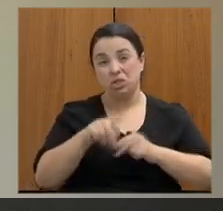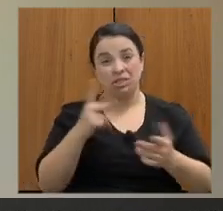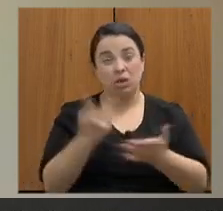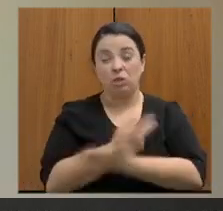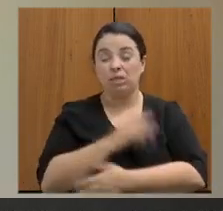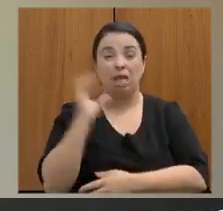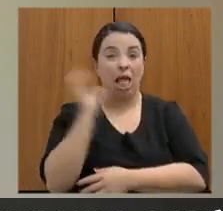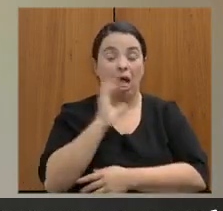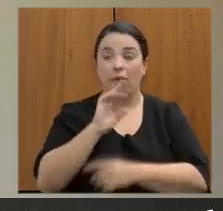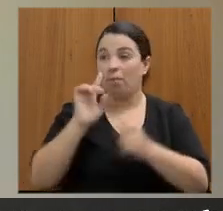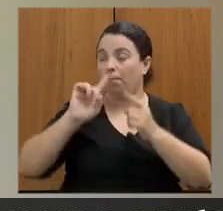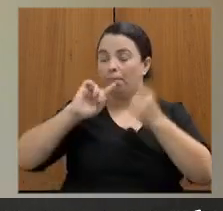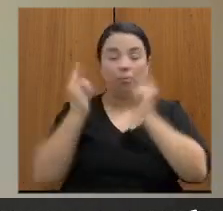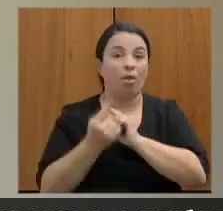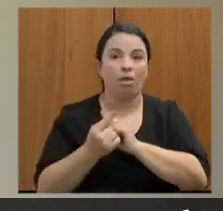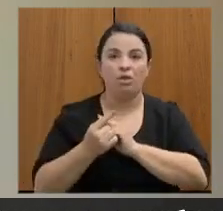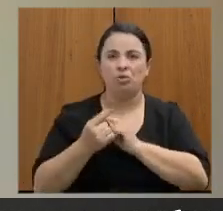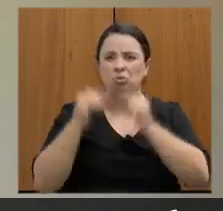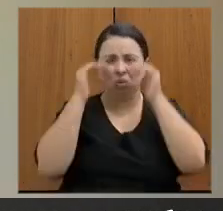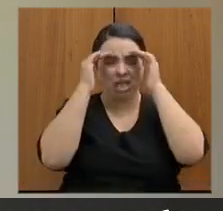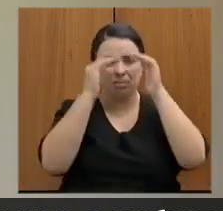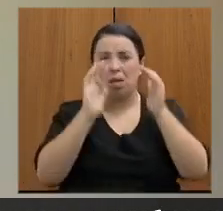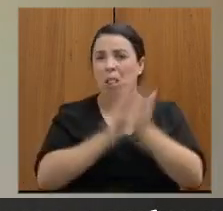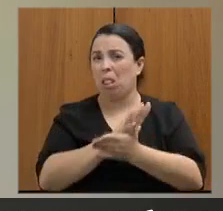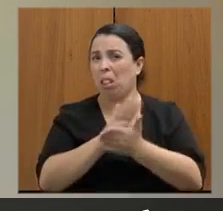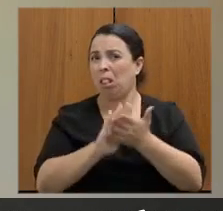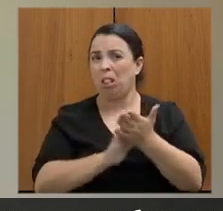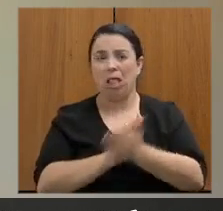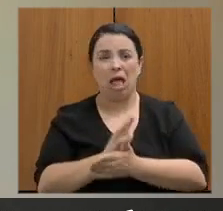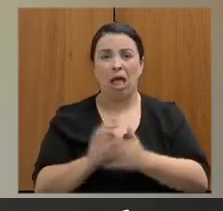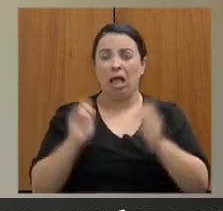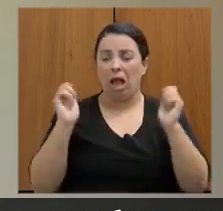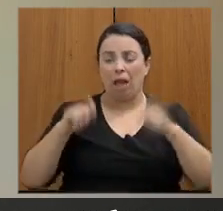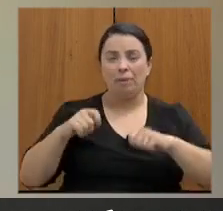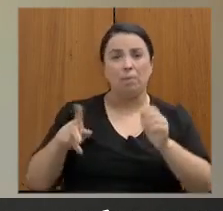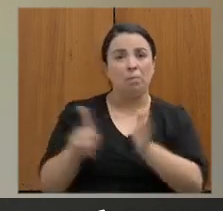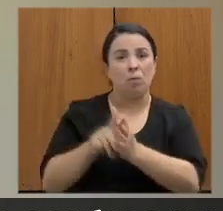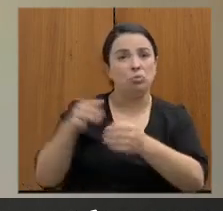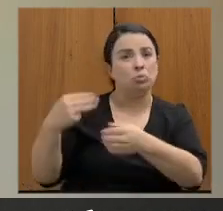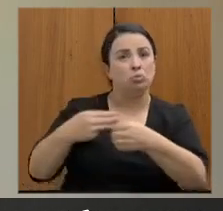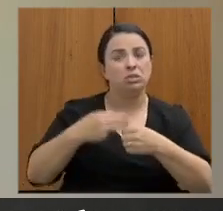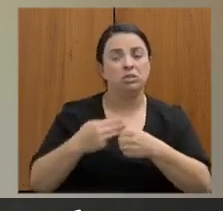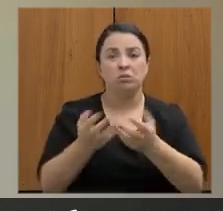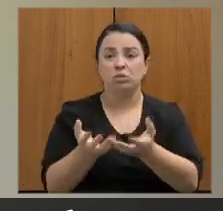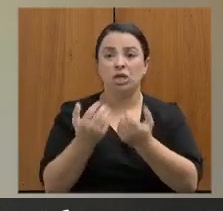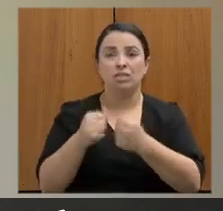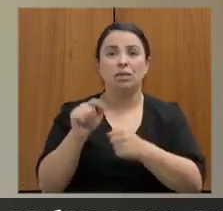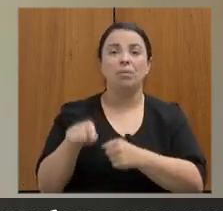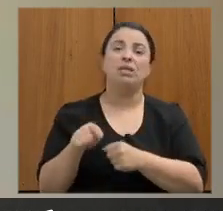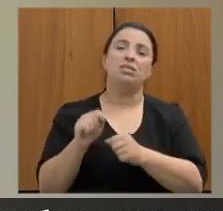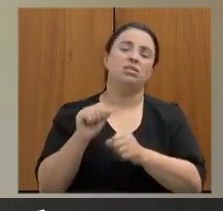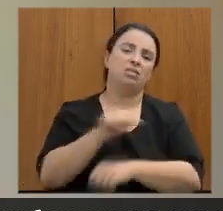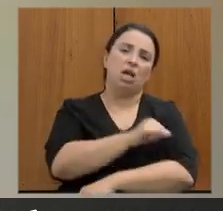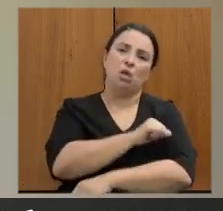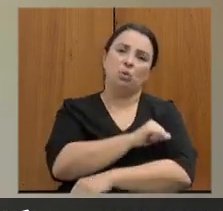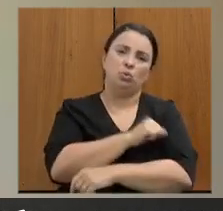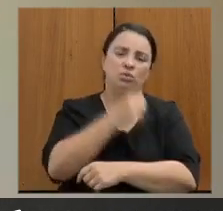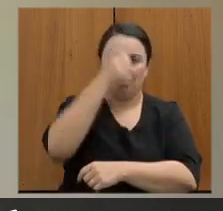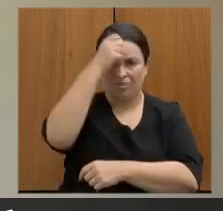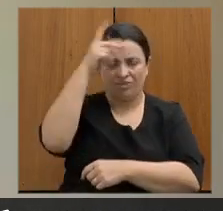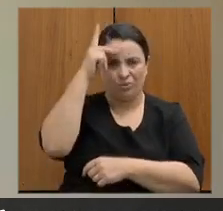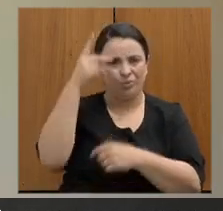rápida sem respeitar inclusive a capacidade dos municípios de receber esses alunos e